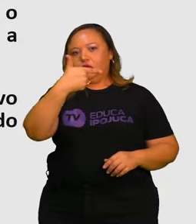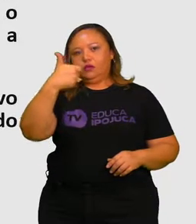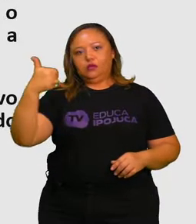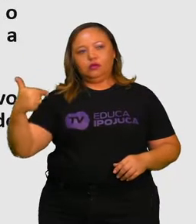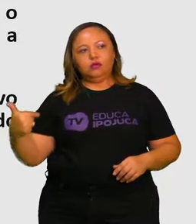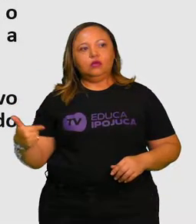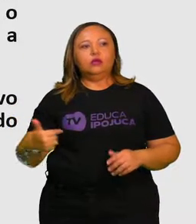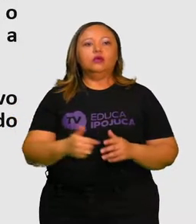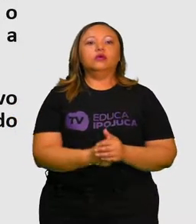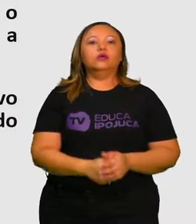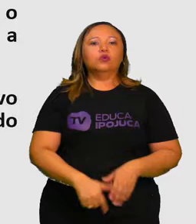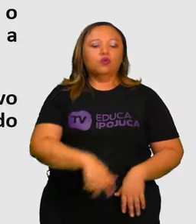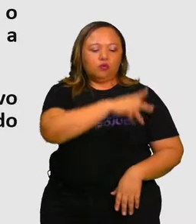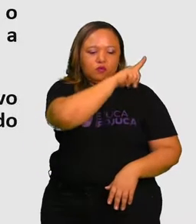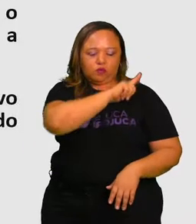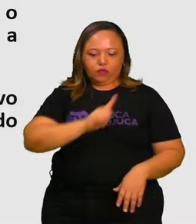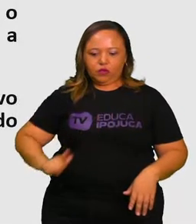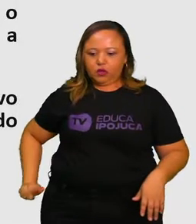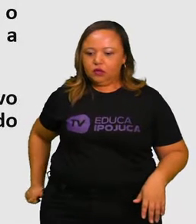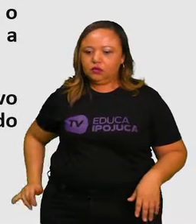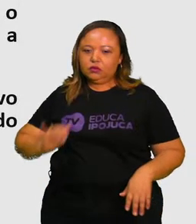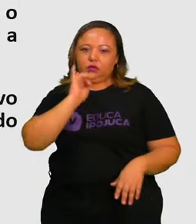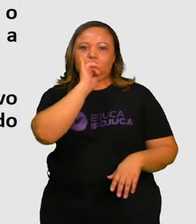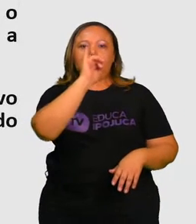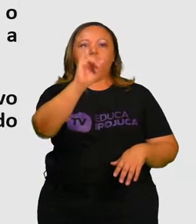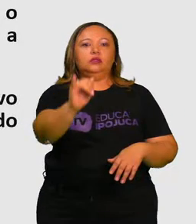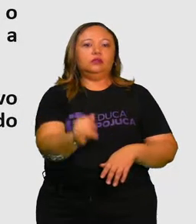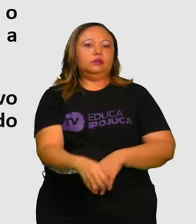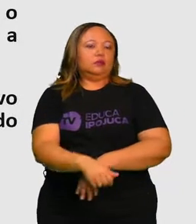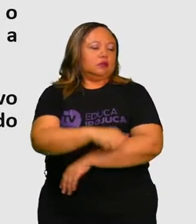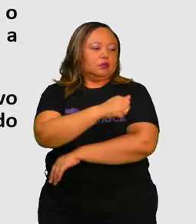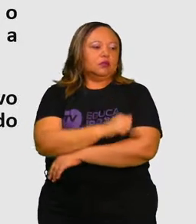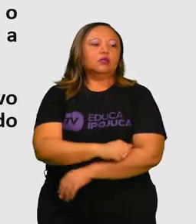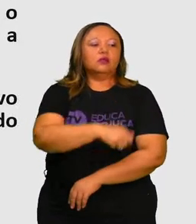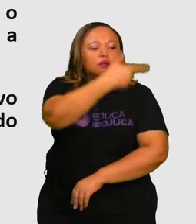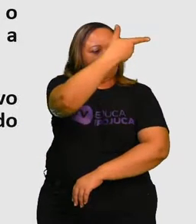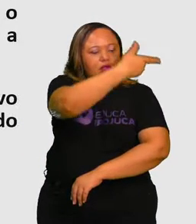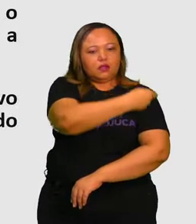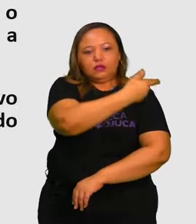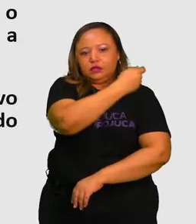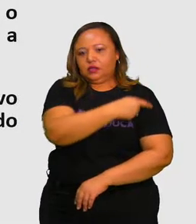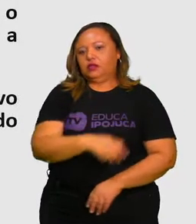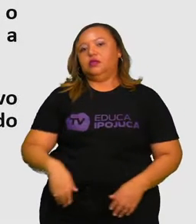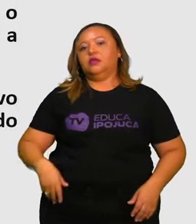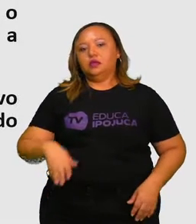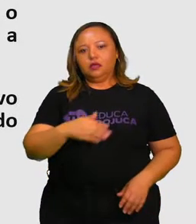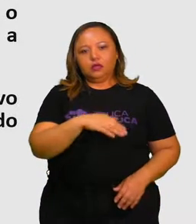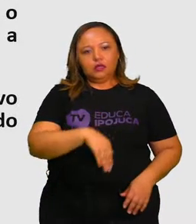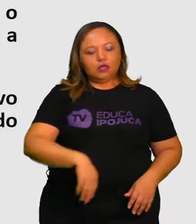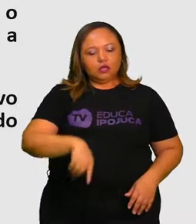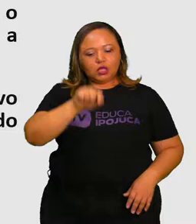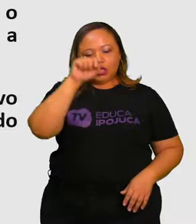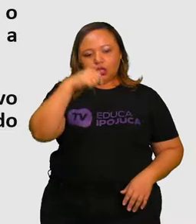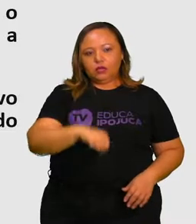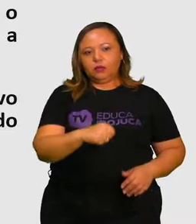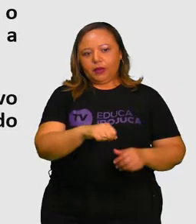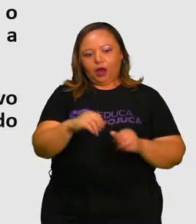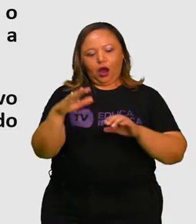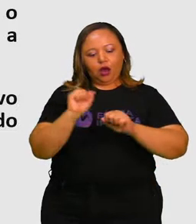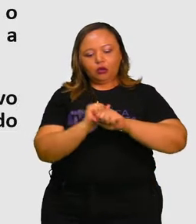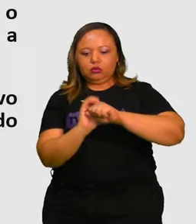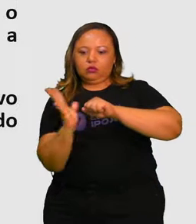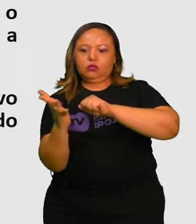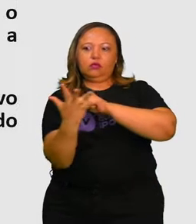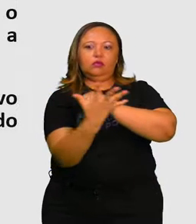da vacina contra a Covid-19 para imunizar crianças entre 5 e 11 anos, chegarão ao Brasil e serão